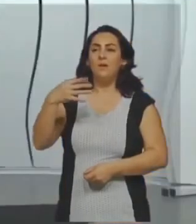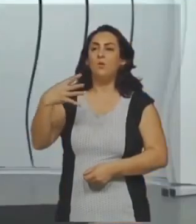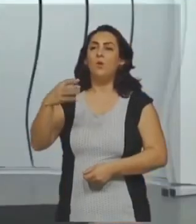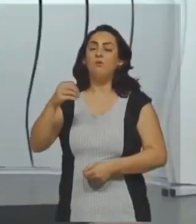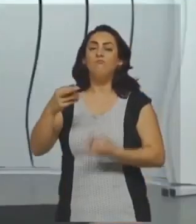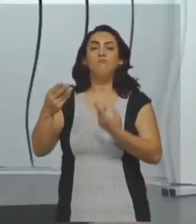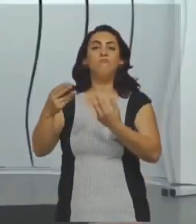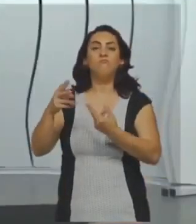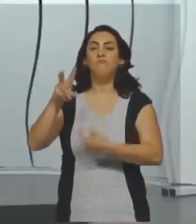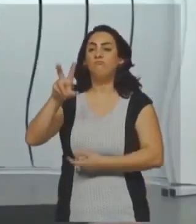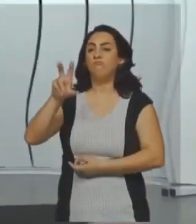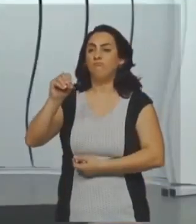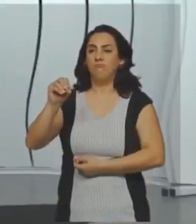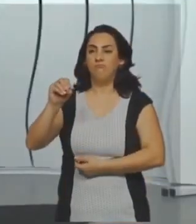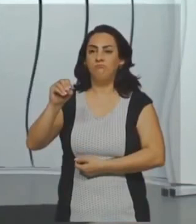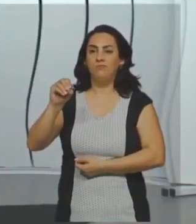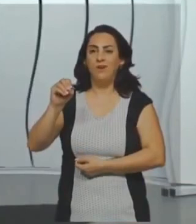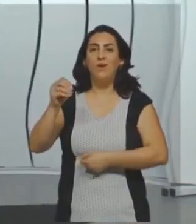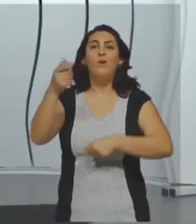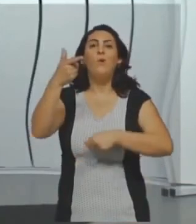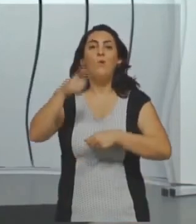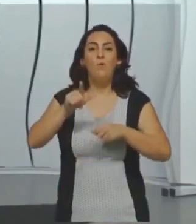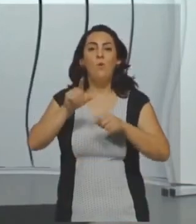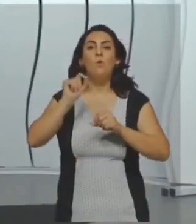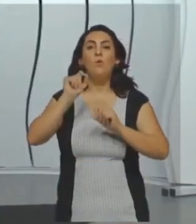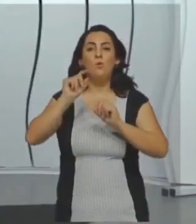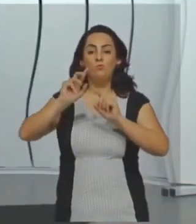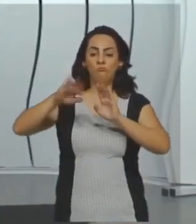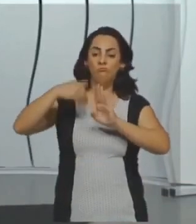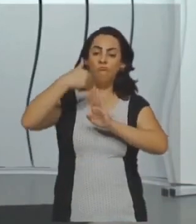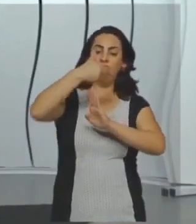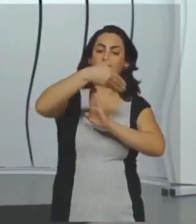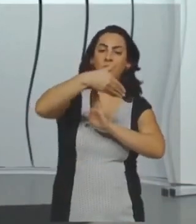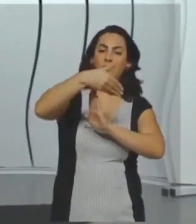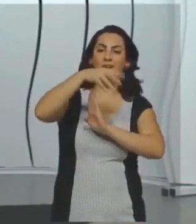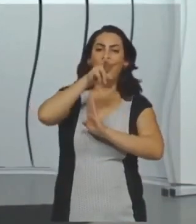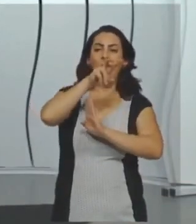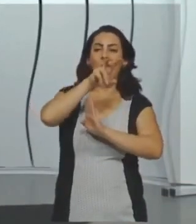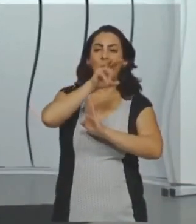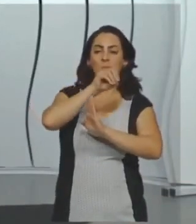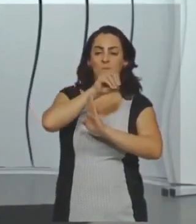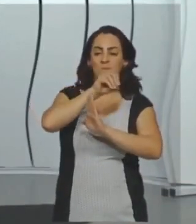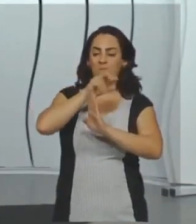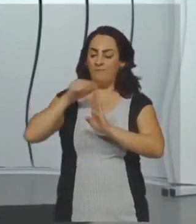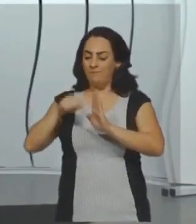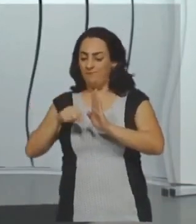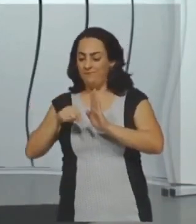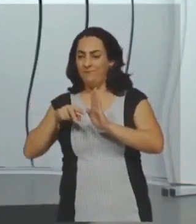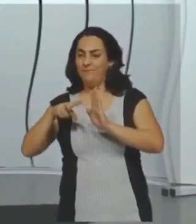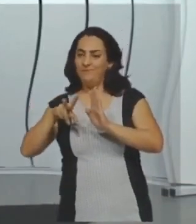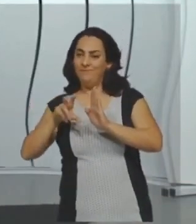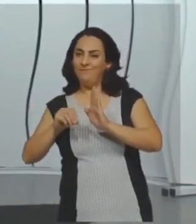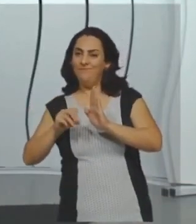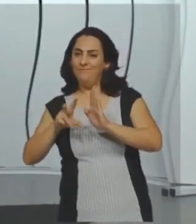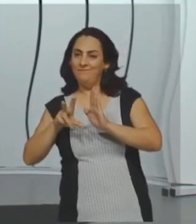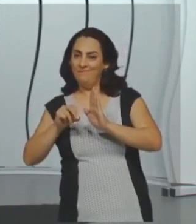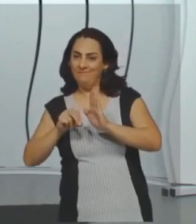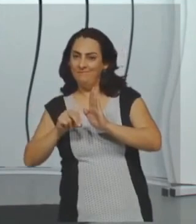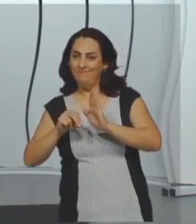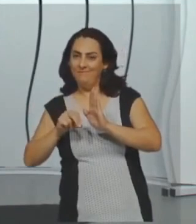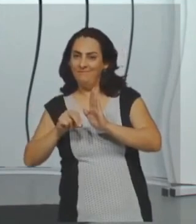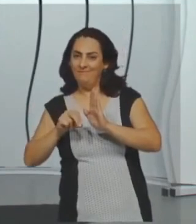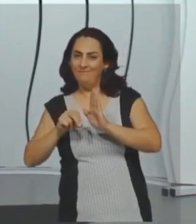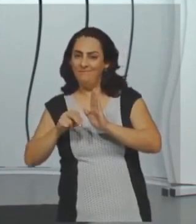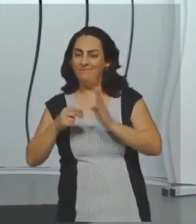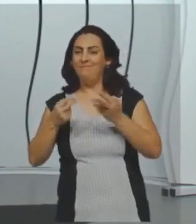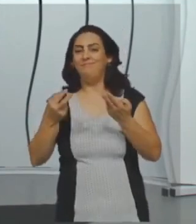dá 6 vezes 15, 90 menos 40, 50 graus. O outro ângulo não é oposto pelo vértice? Então, ele